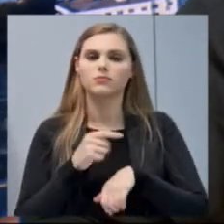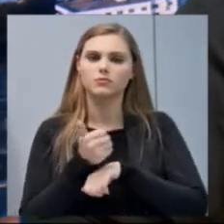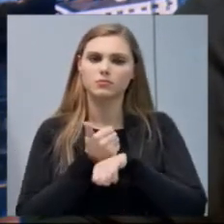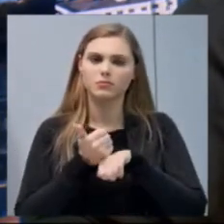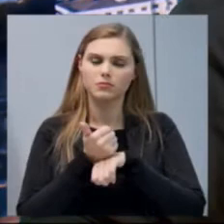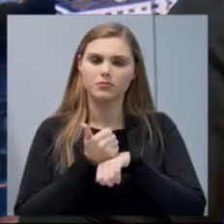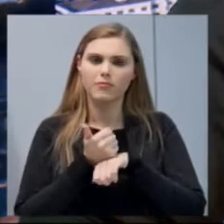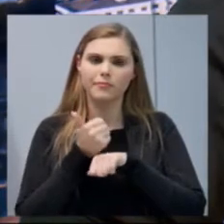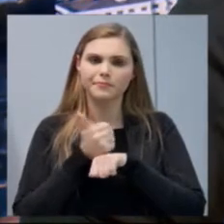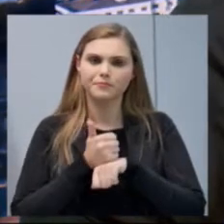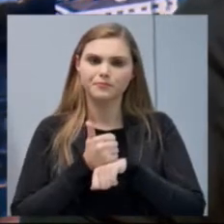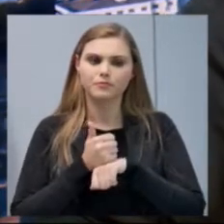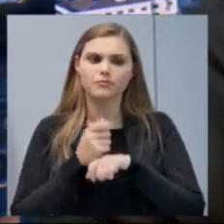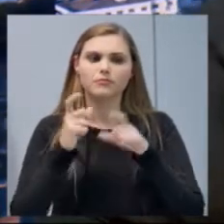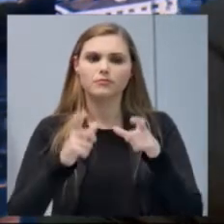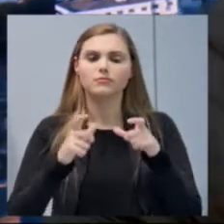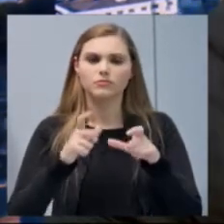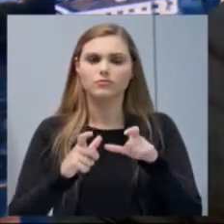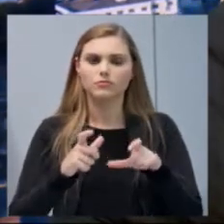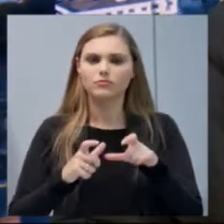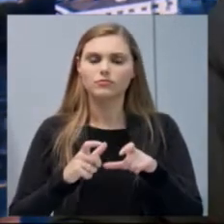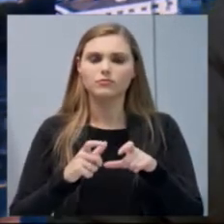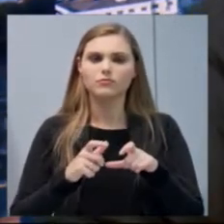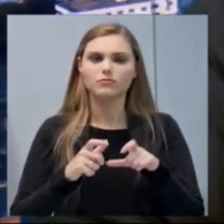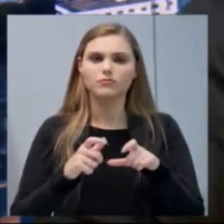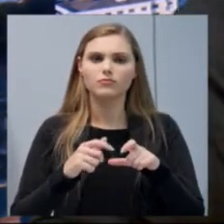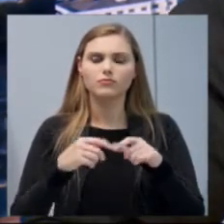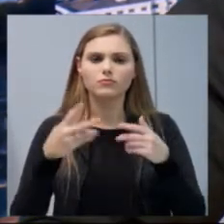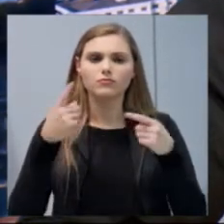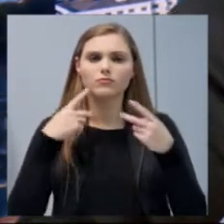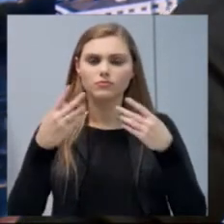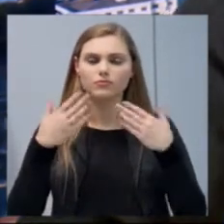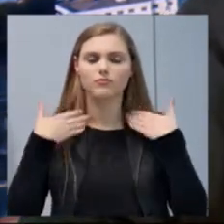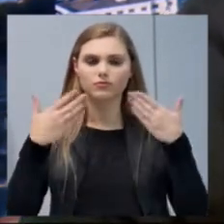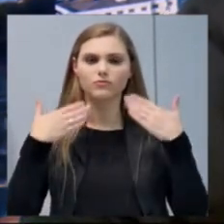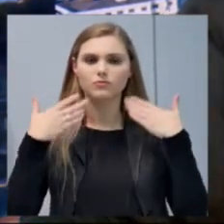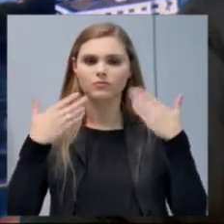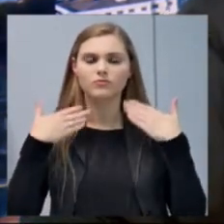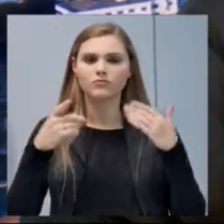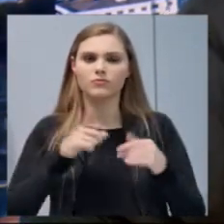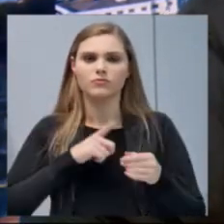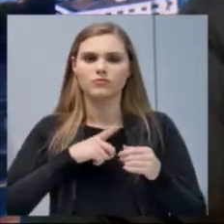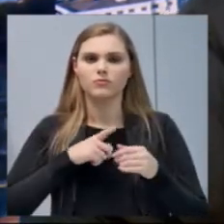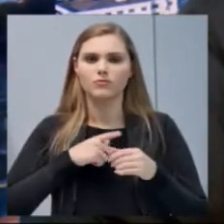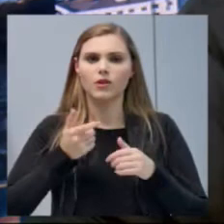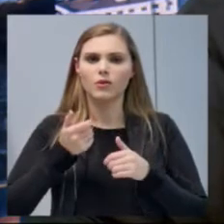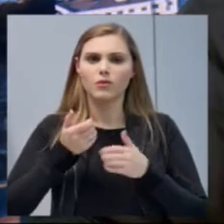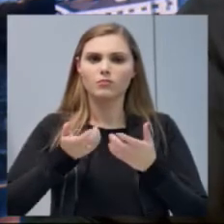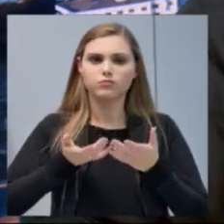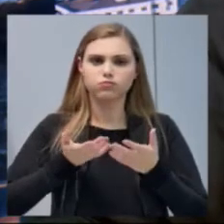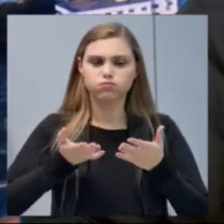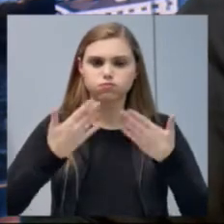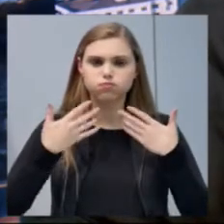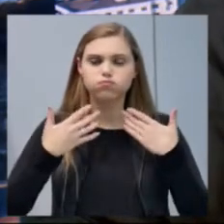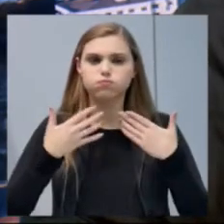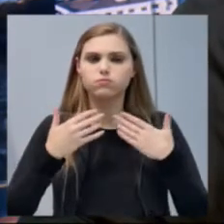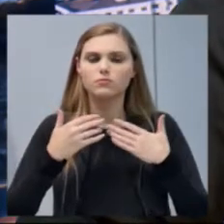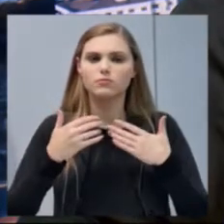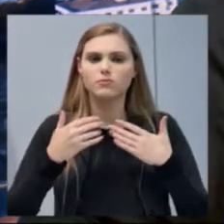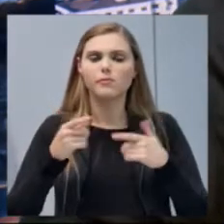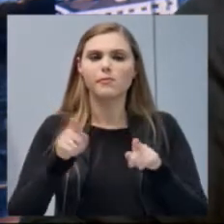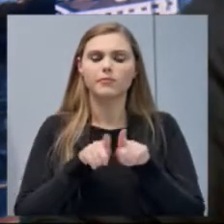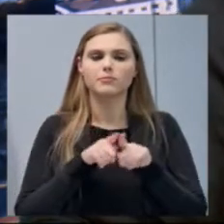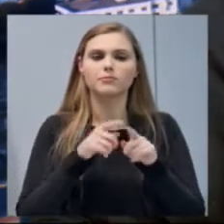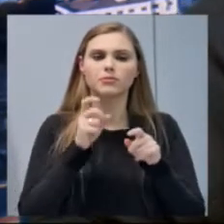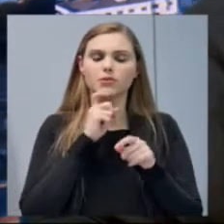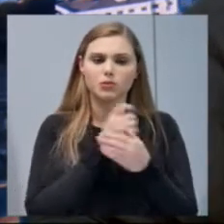onde a temperatura muitas vezes no verão é alta e também no inverno agora, a umidade chega a 85%. Então,